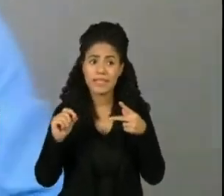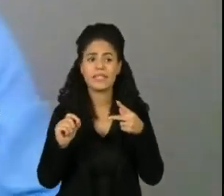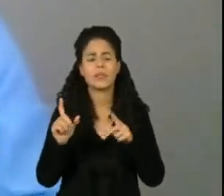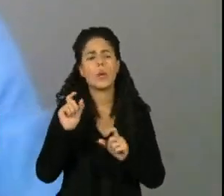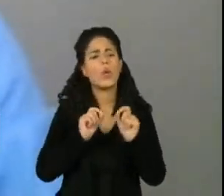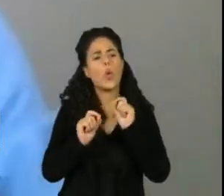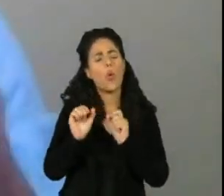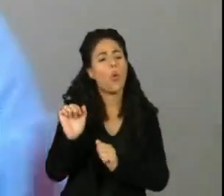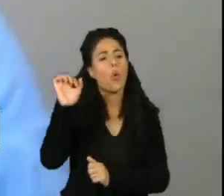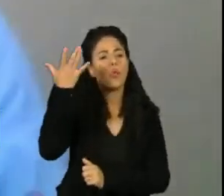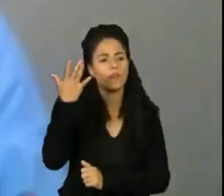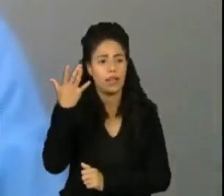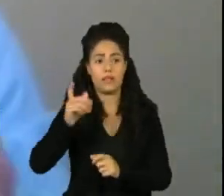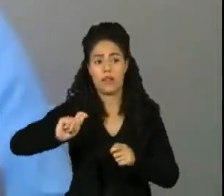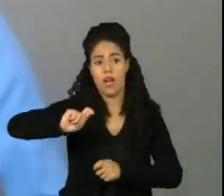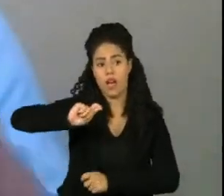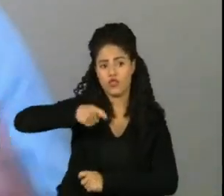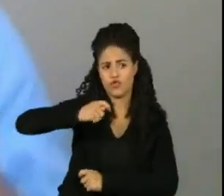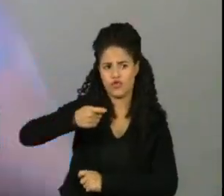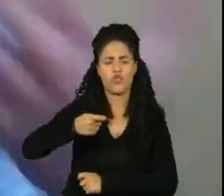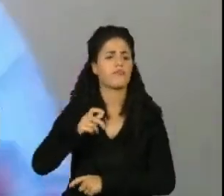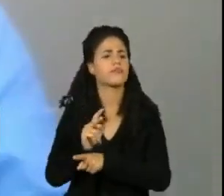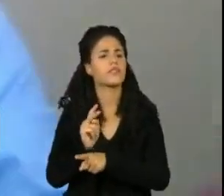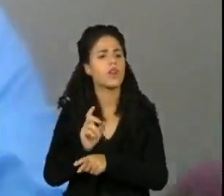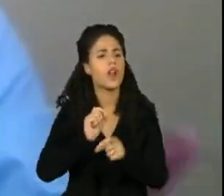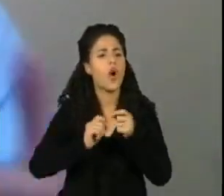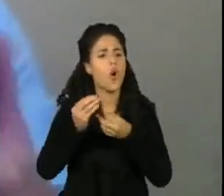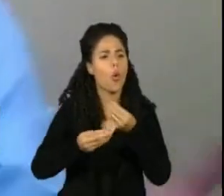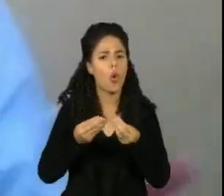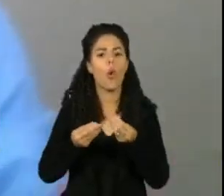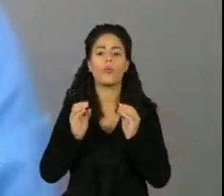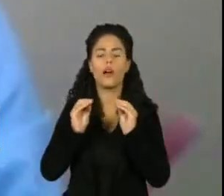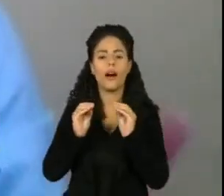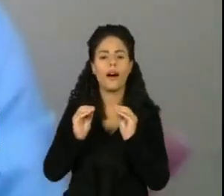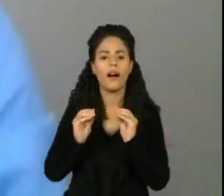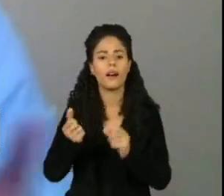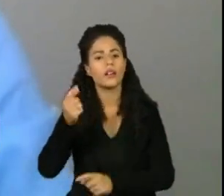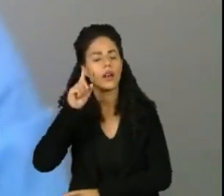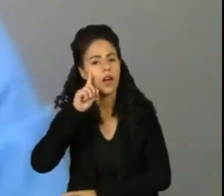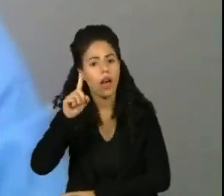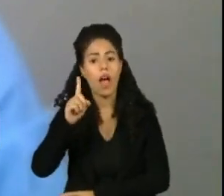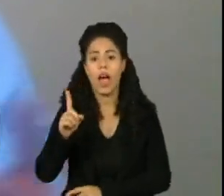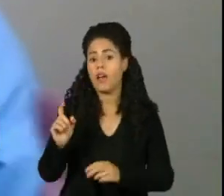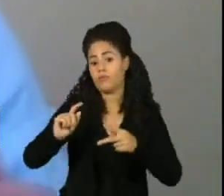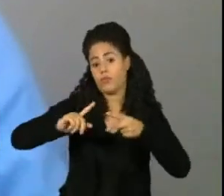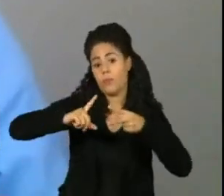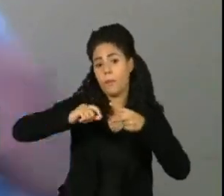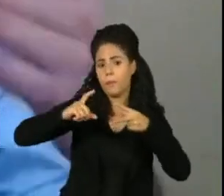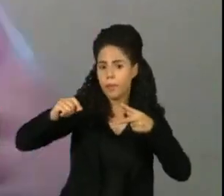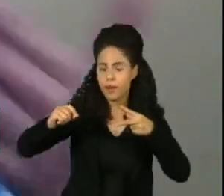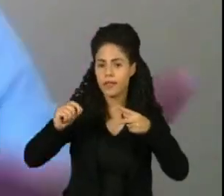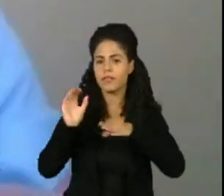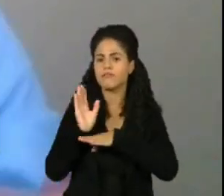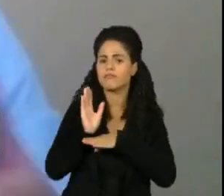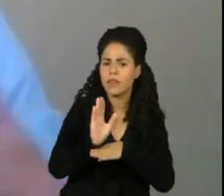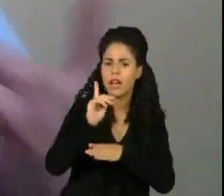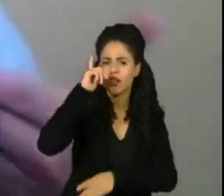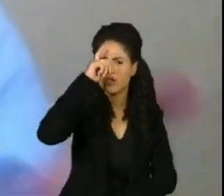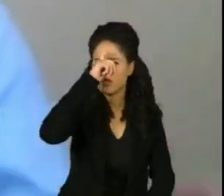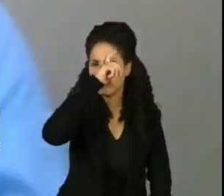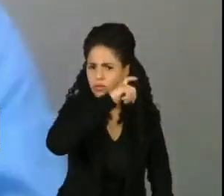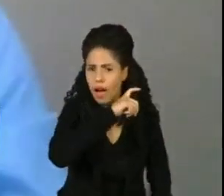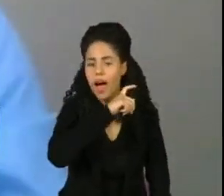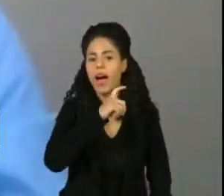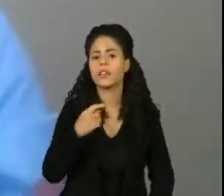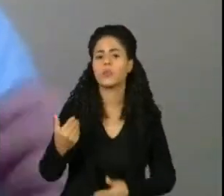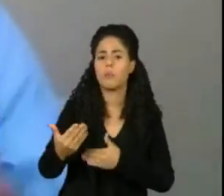aleatórias. Por quê? A chave aleatória, ela não traz algum dado seu. Já diz o nome, ela é uma chave aleatória. Ou seja, dificilmente a pessoa vai